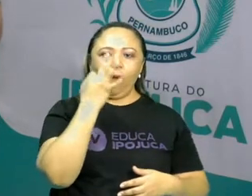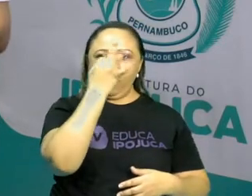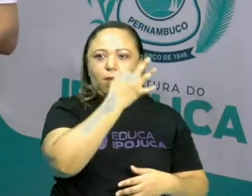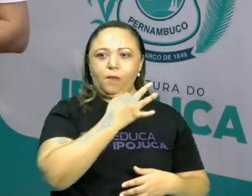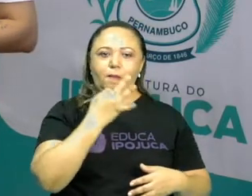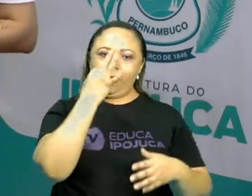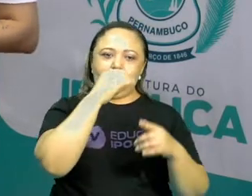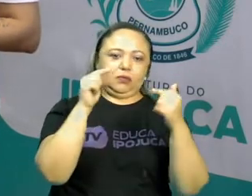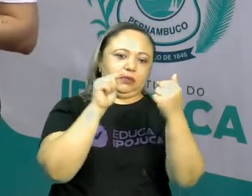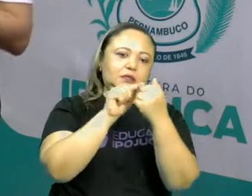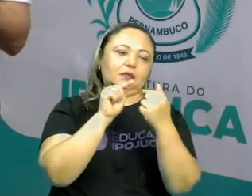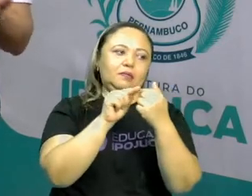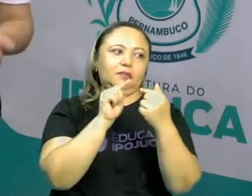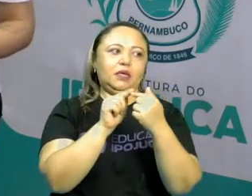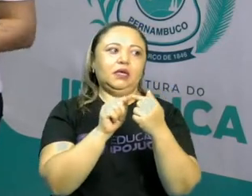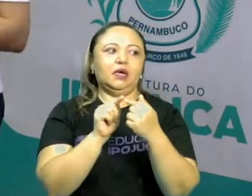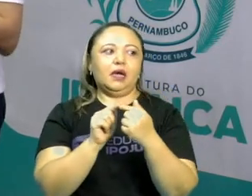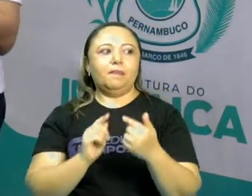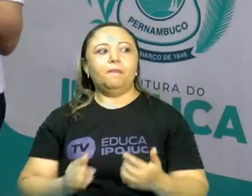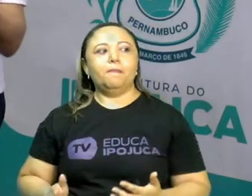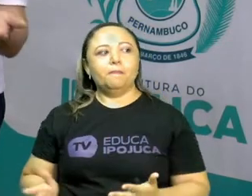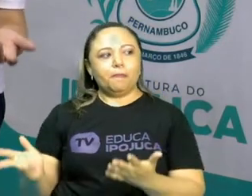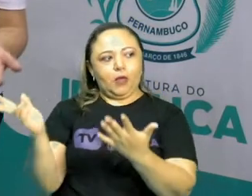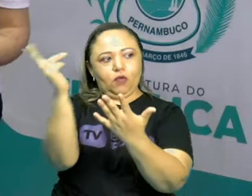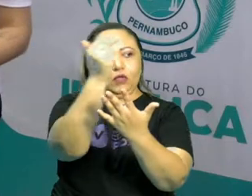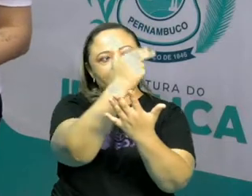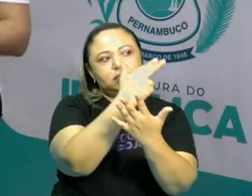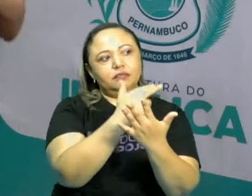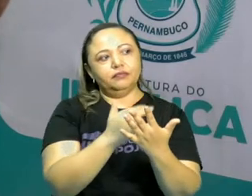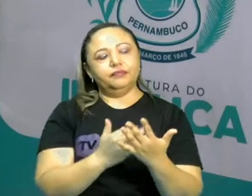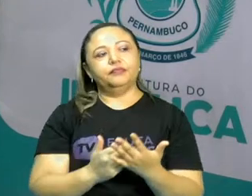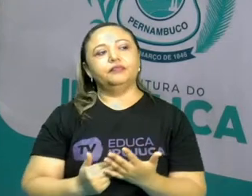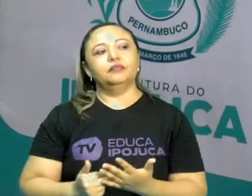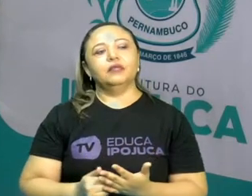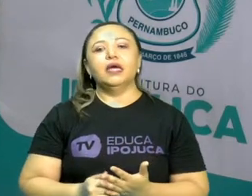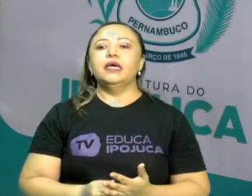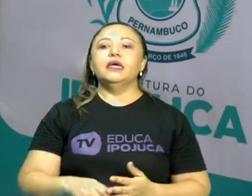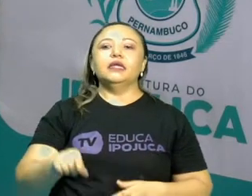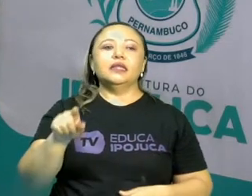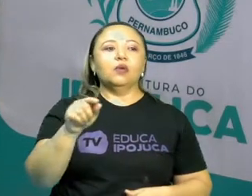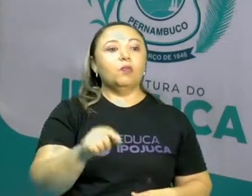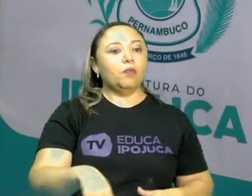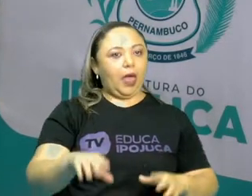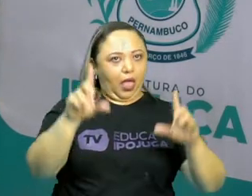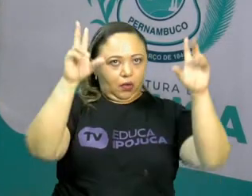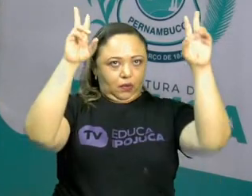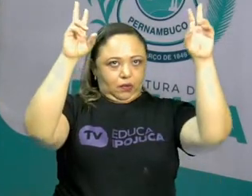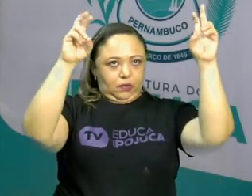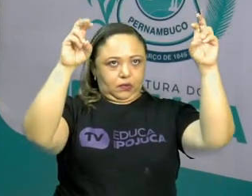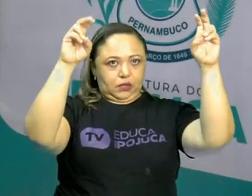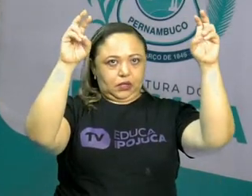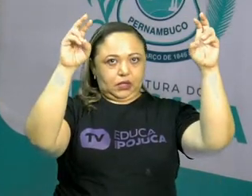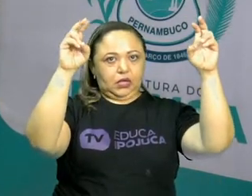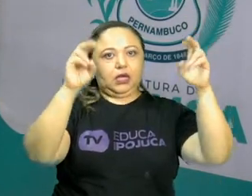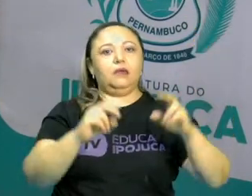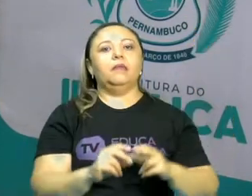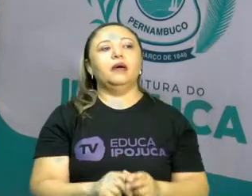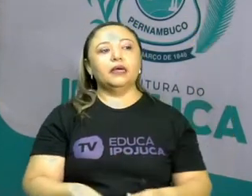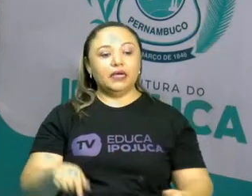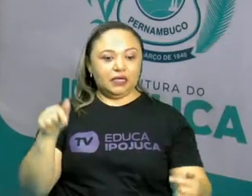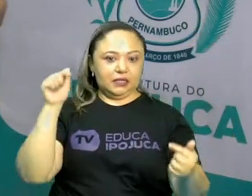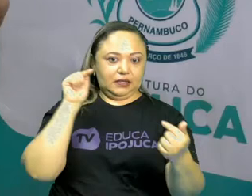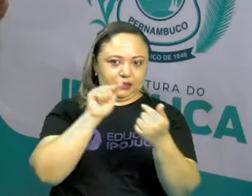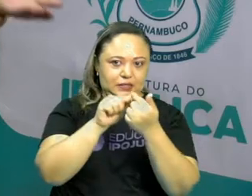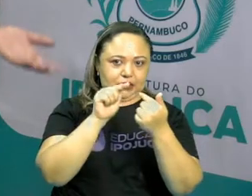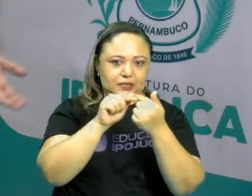formas, tá certo? E aí o tema de relevância social e atual. Veja que esse tema que está sendo tratado